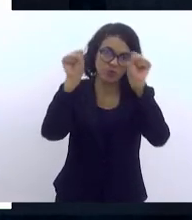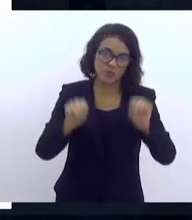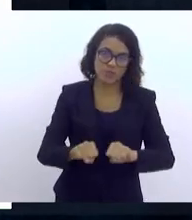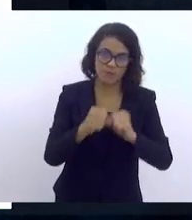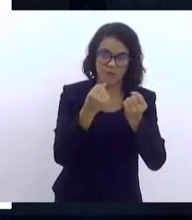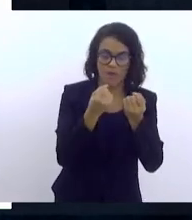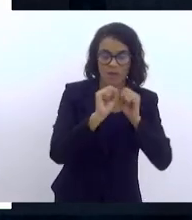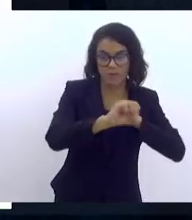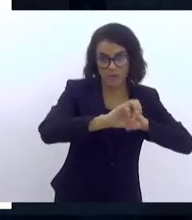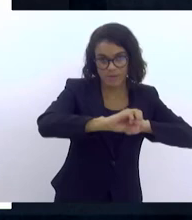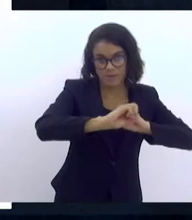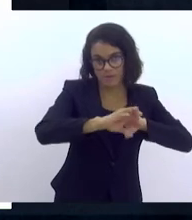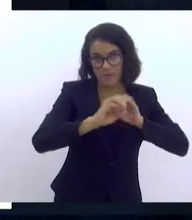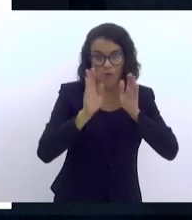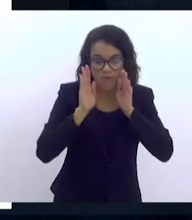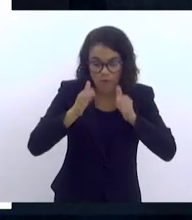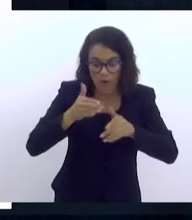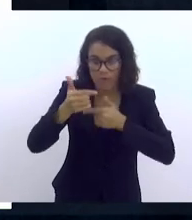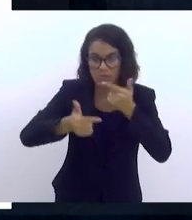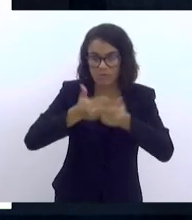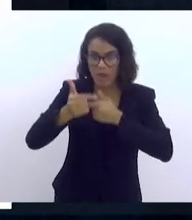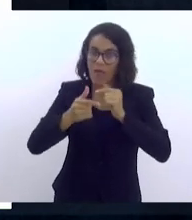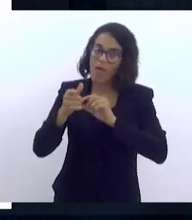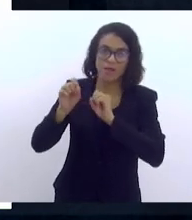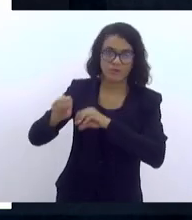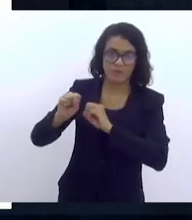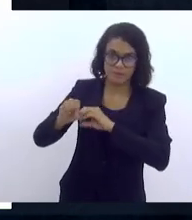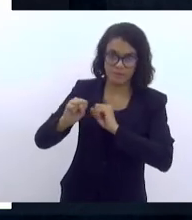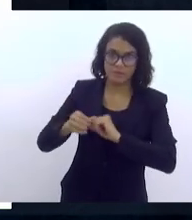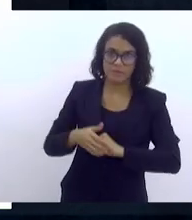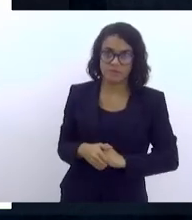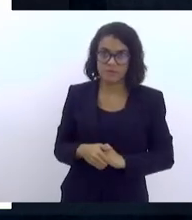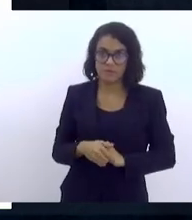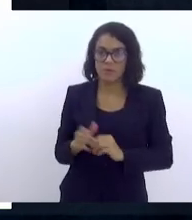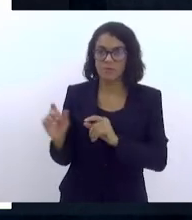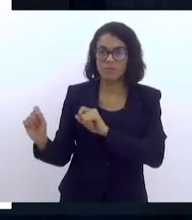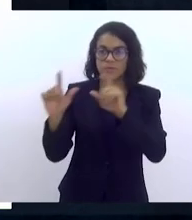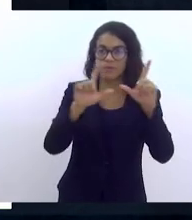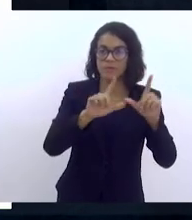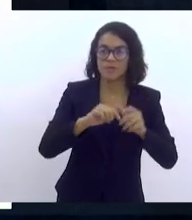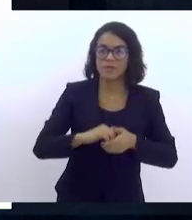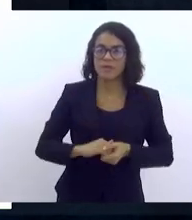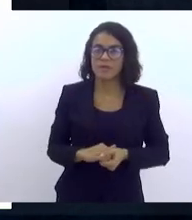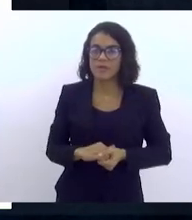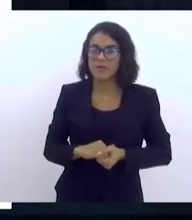o foco desse trabalho é na educação. Então, próximo, por favor.